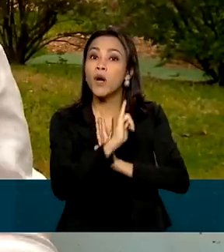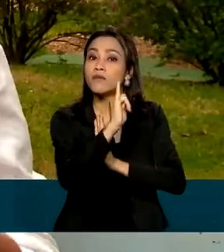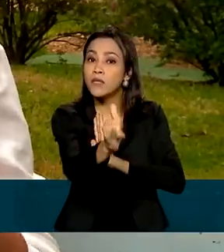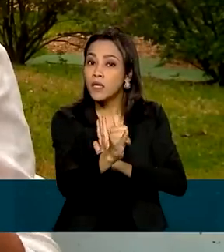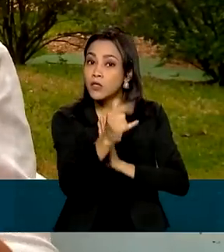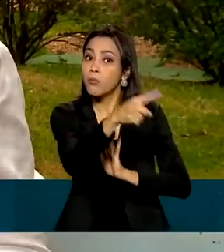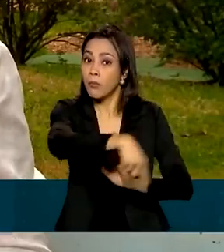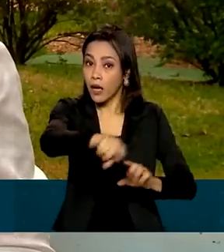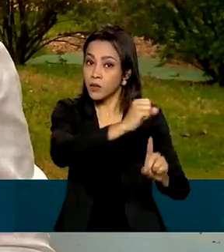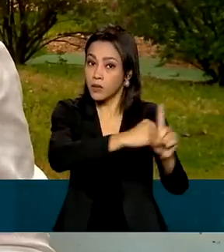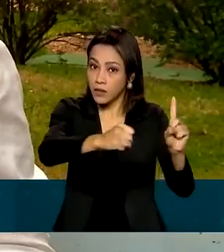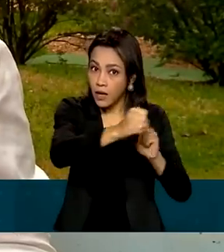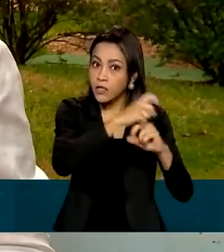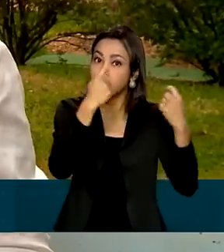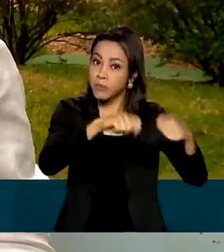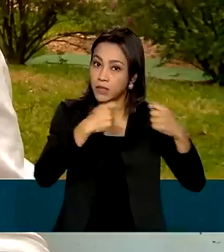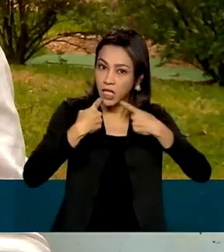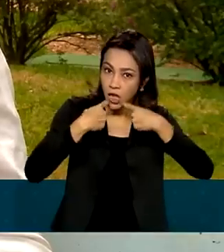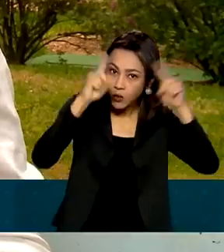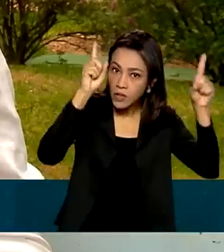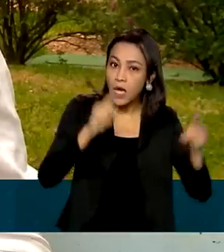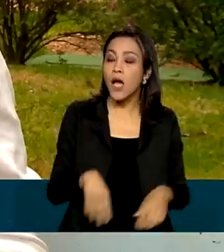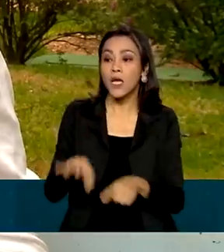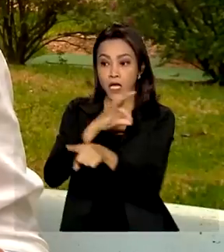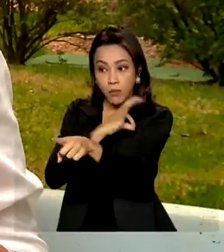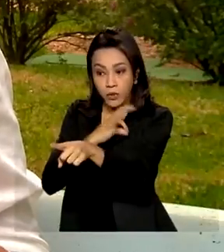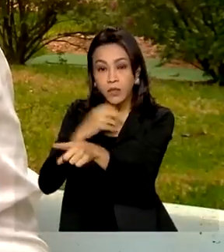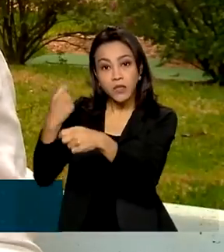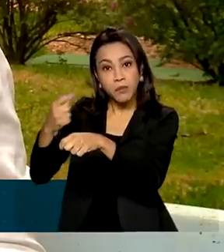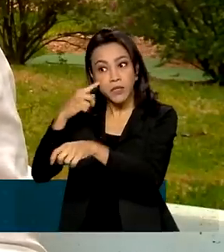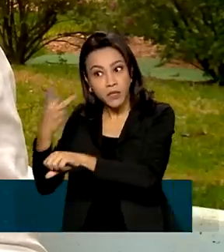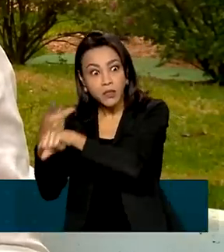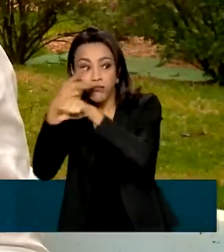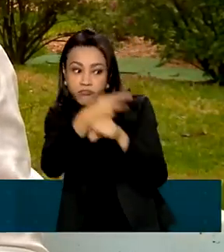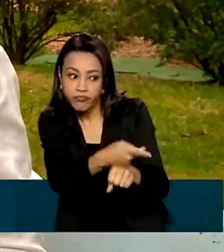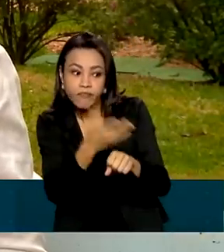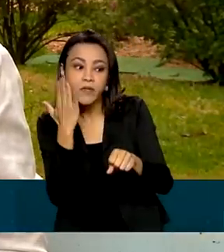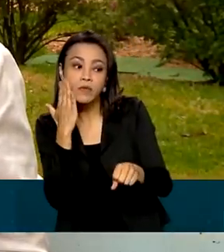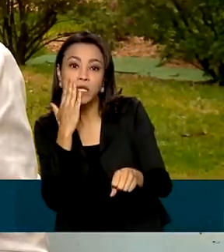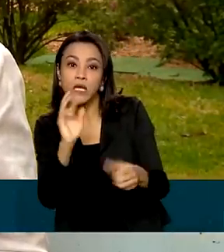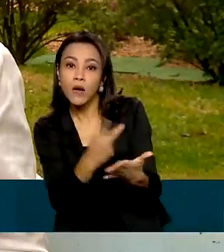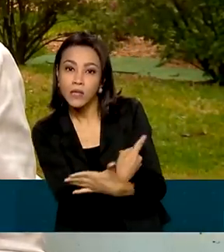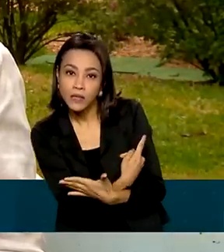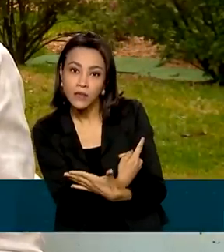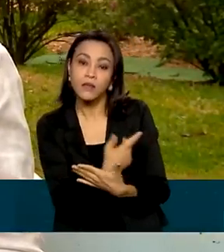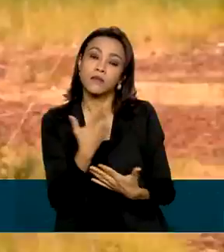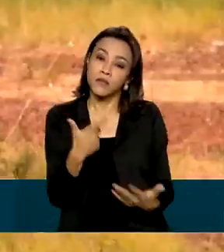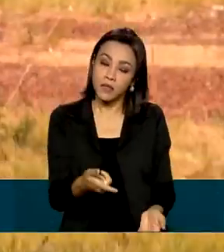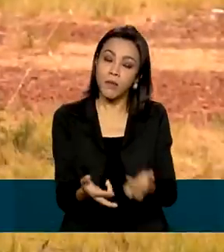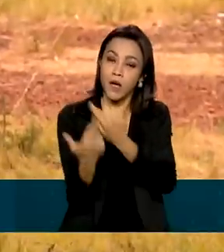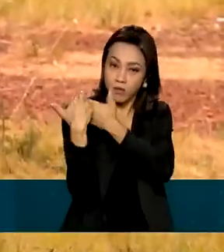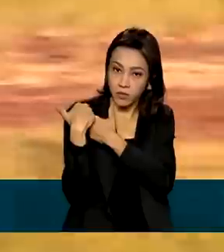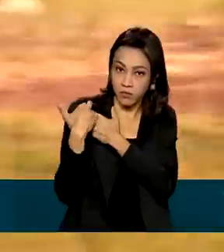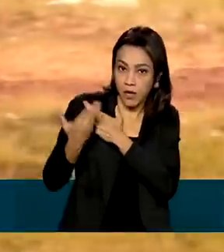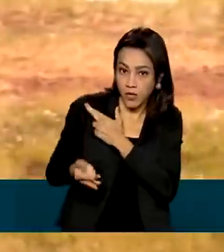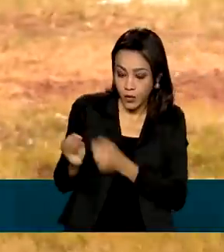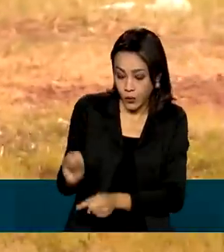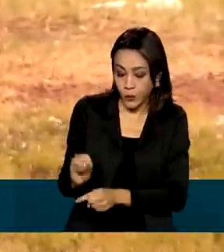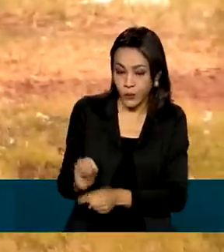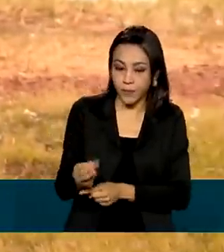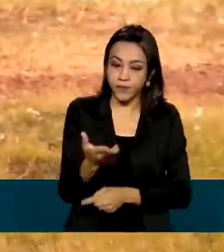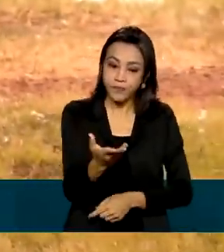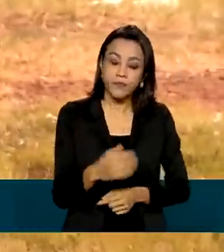polícia que ela tem que ir lá averiguar sim. E também a gente trabalha muito a questão da guarda responsável. A proteção e